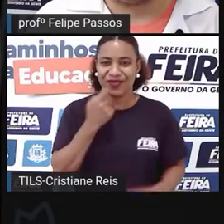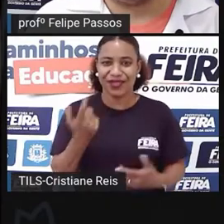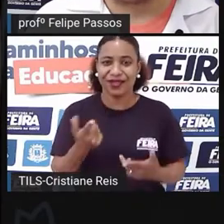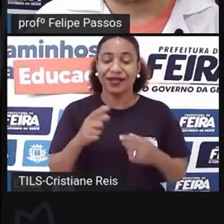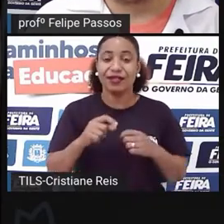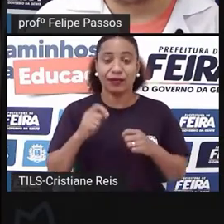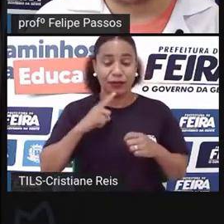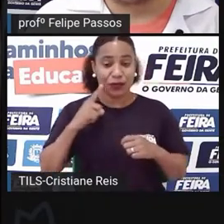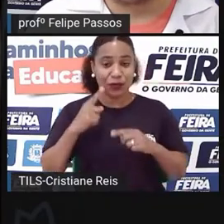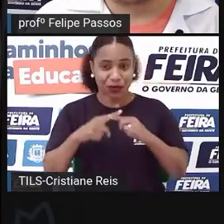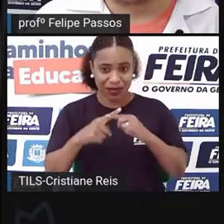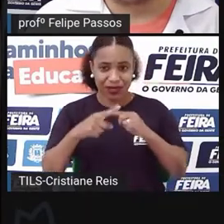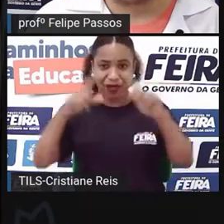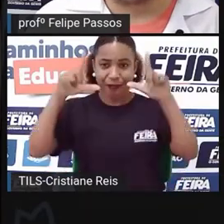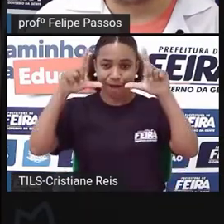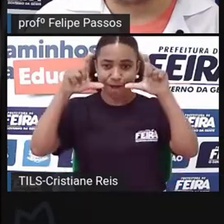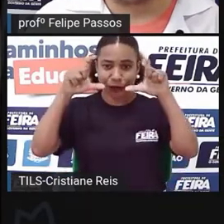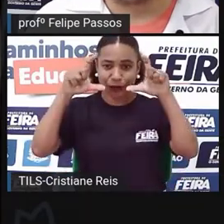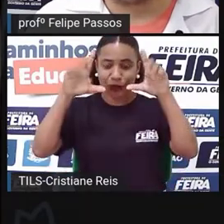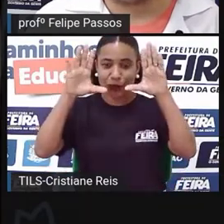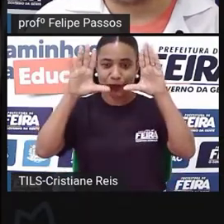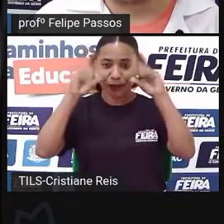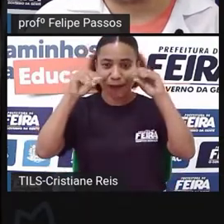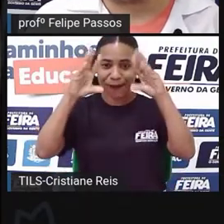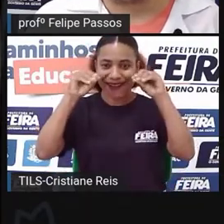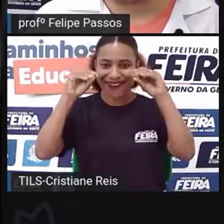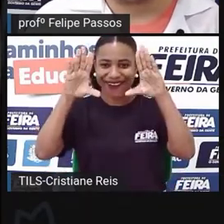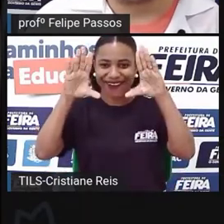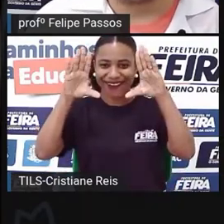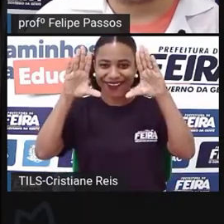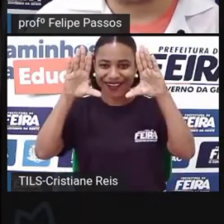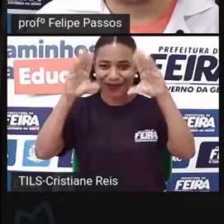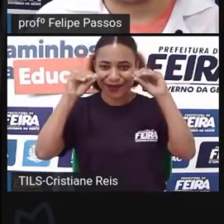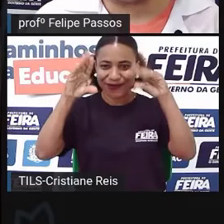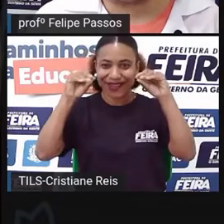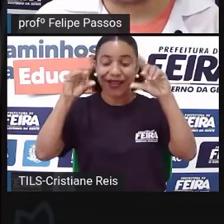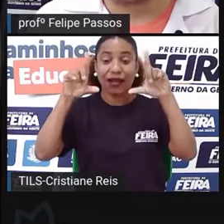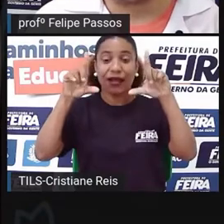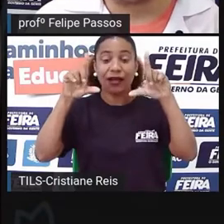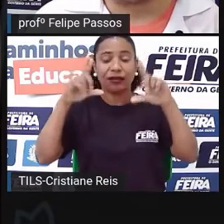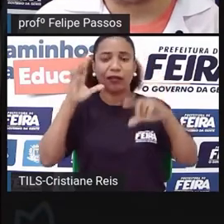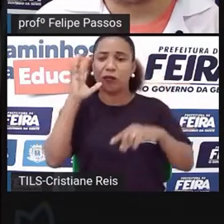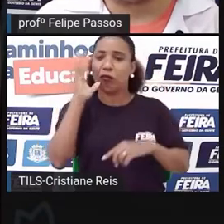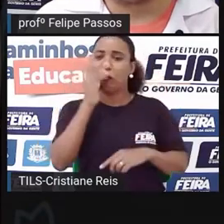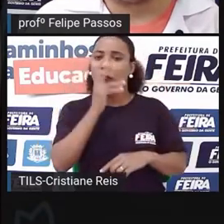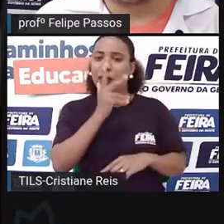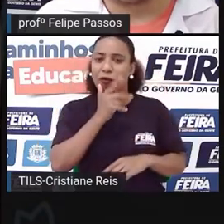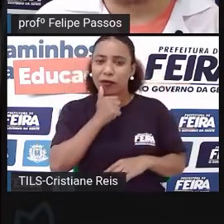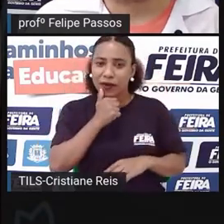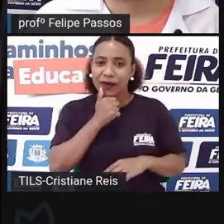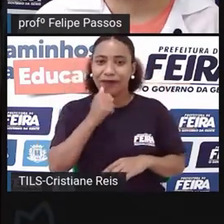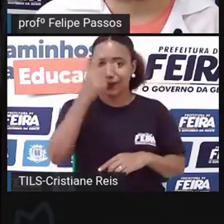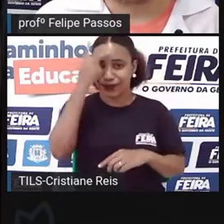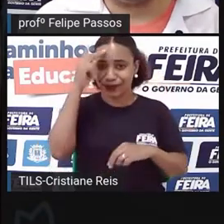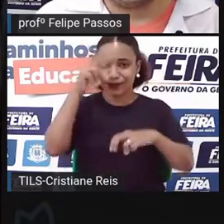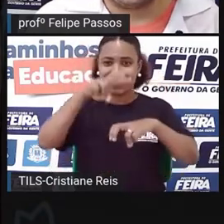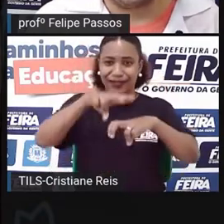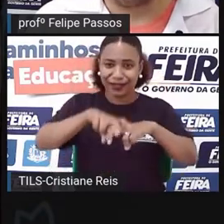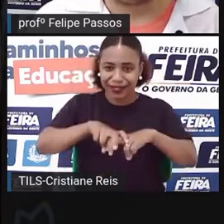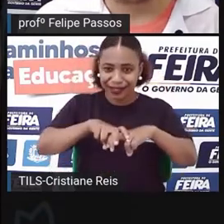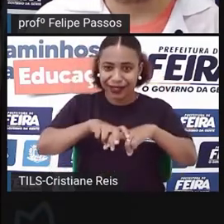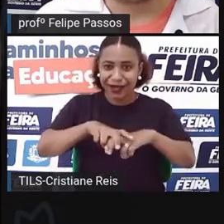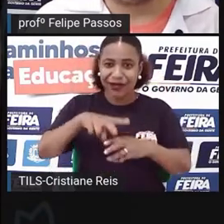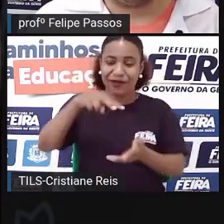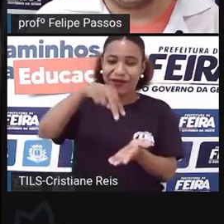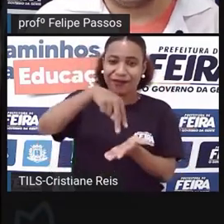luz. Então, se você pega as fotografias de livros de história, você vai ver sempre que as pessoas estão sentadas ou em pé, encostada em